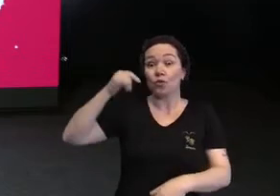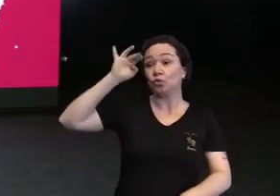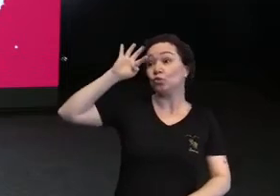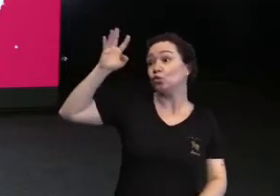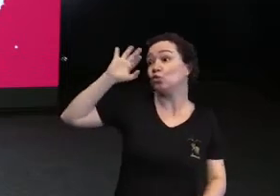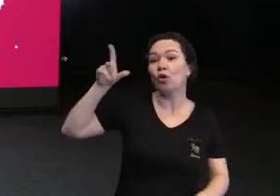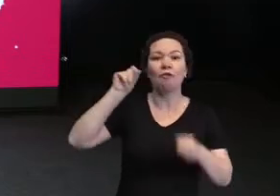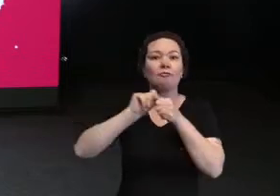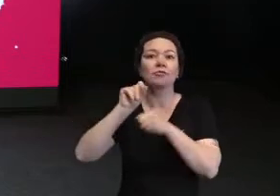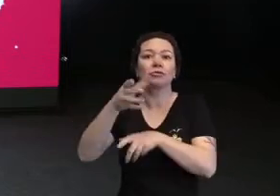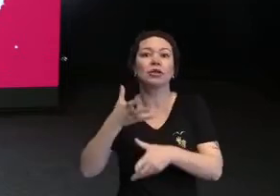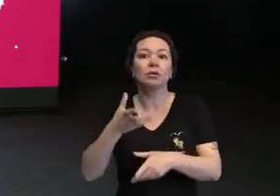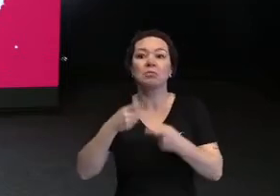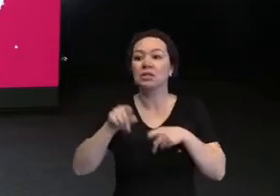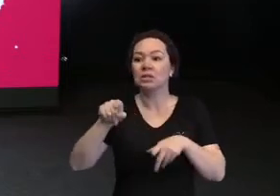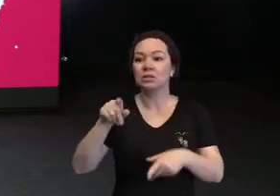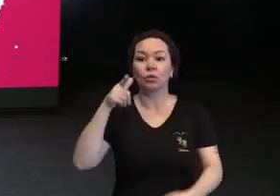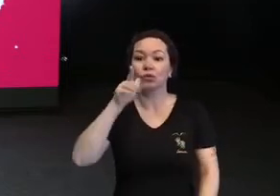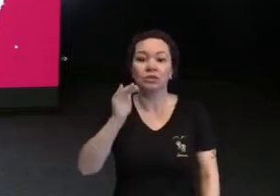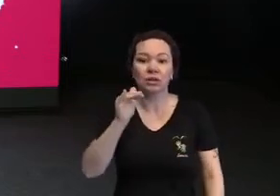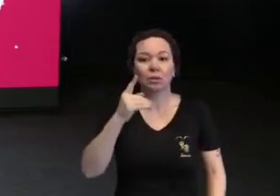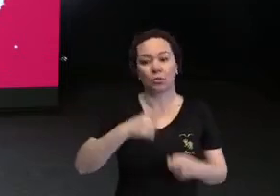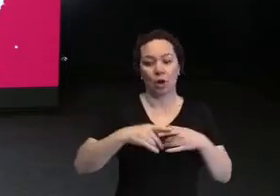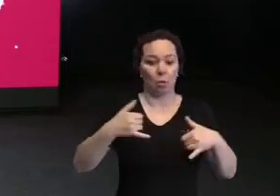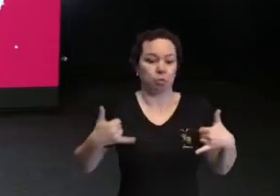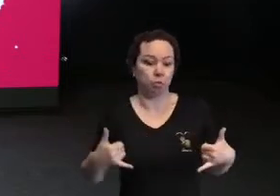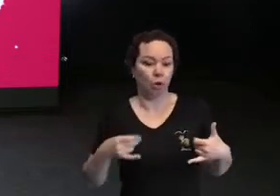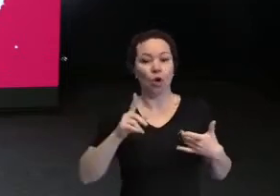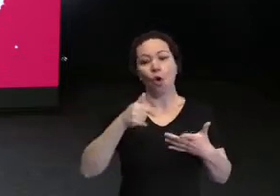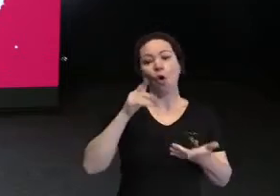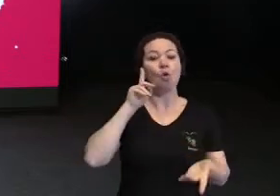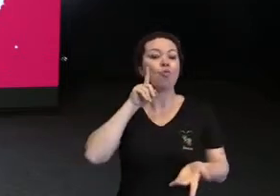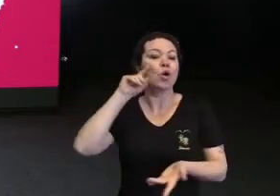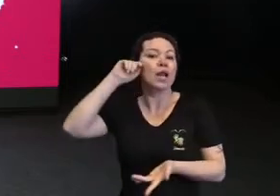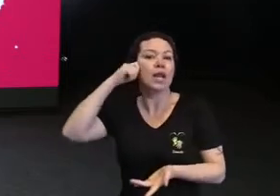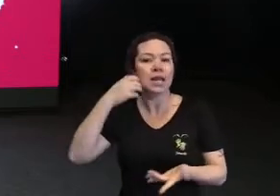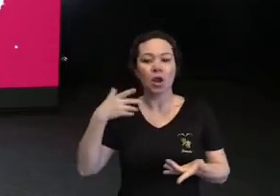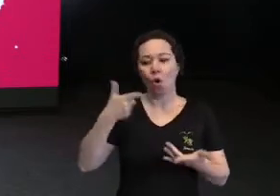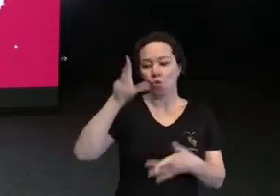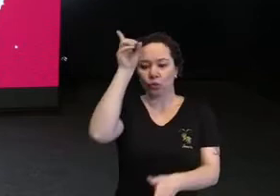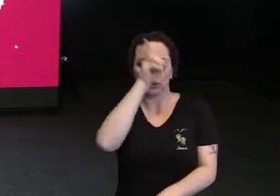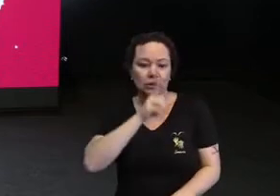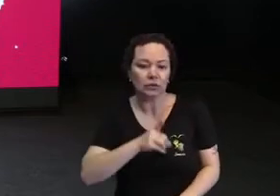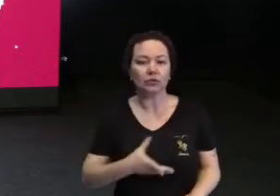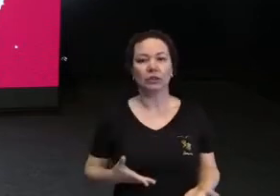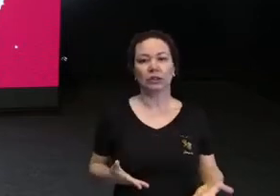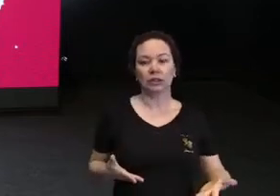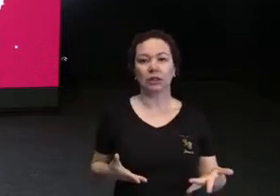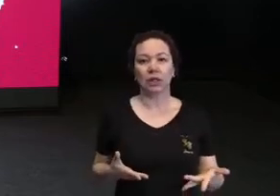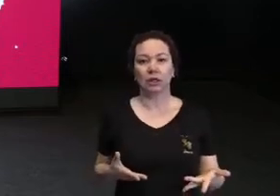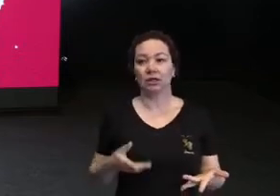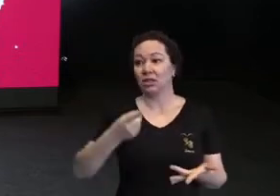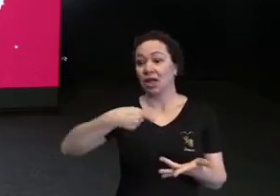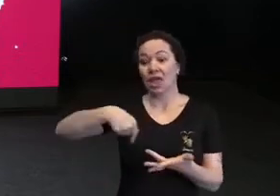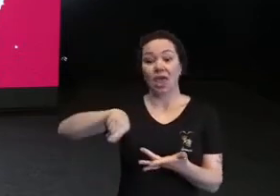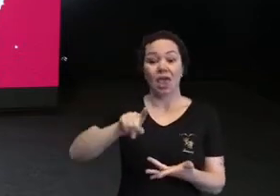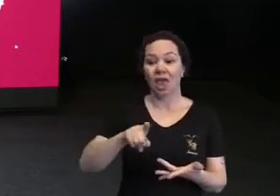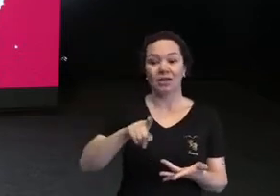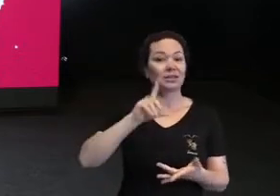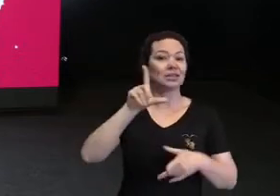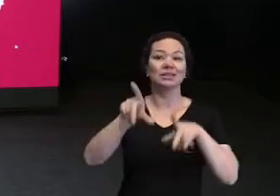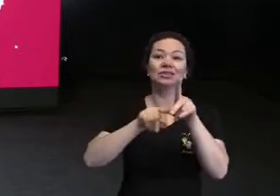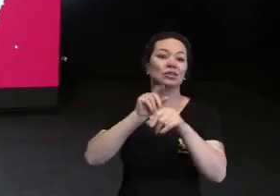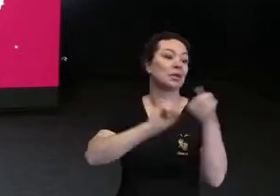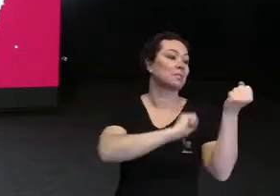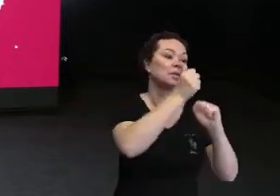amavam, e elas não iam, porque eram gordas, porque eram pretas, porque eram deficientes, elas não eram escaladas. E